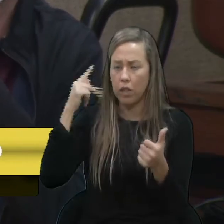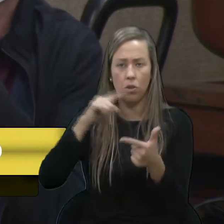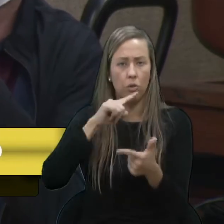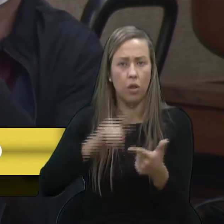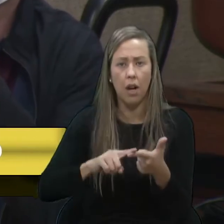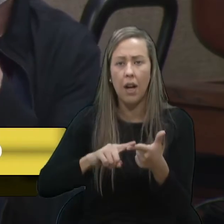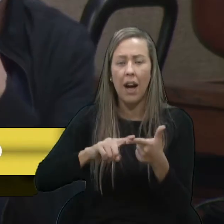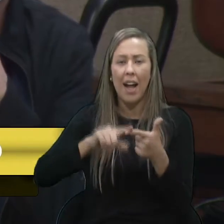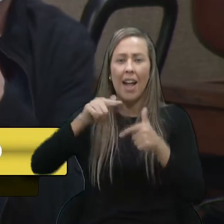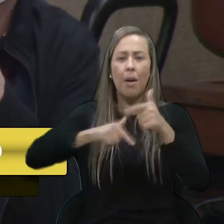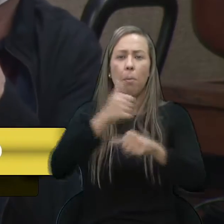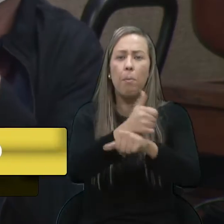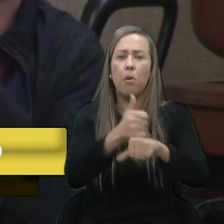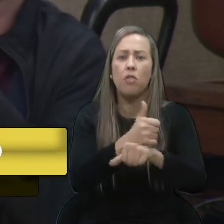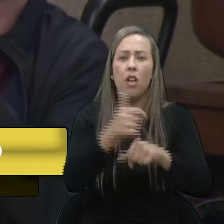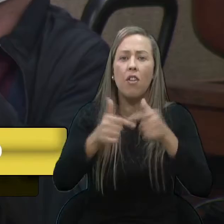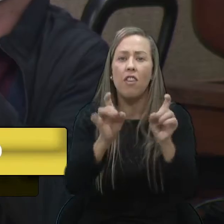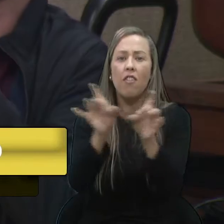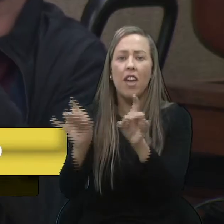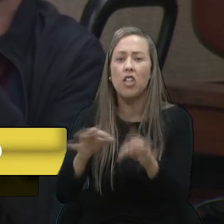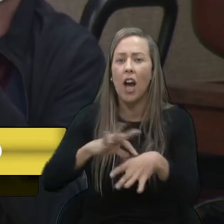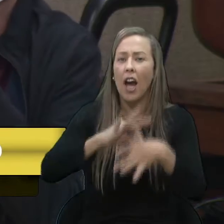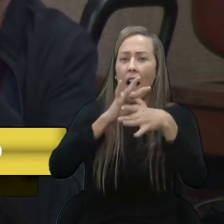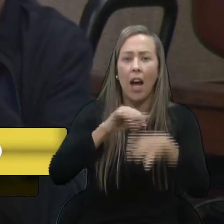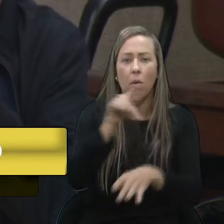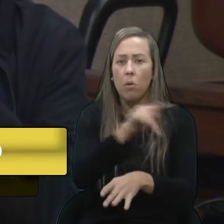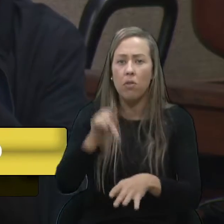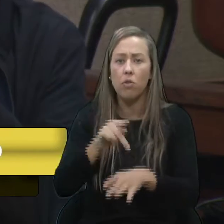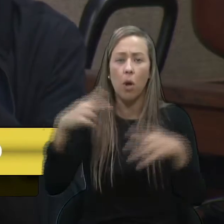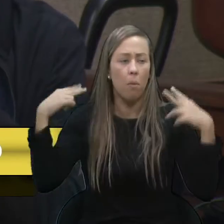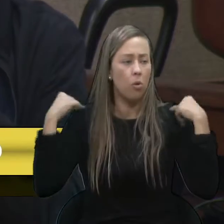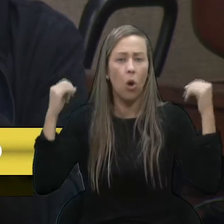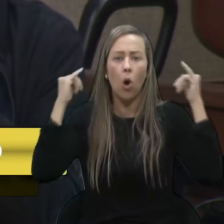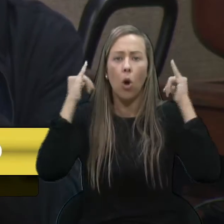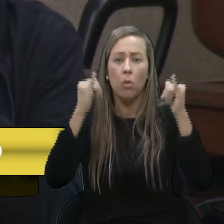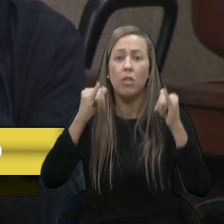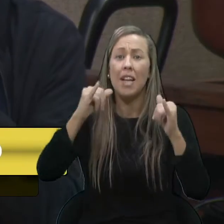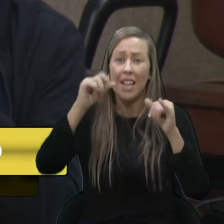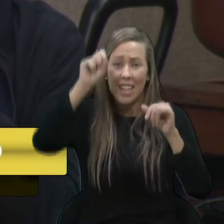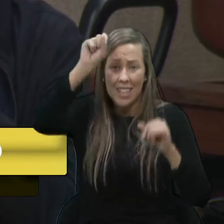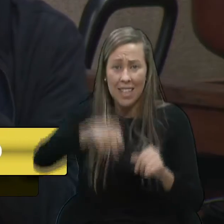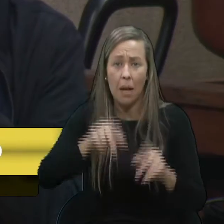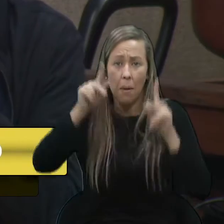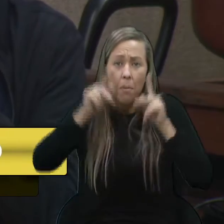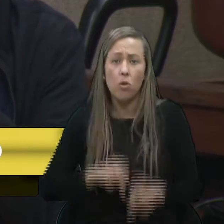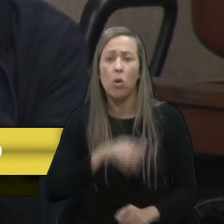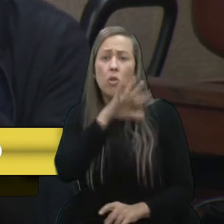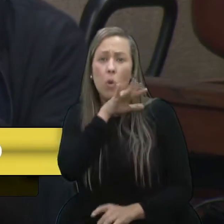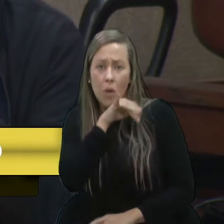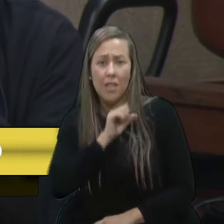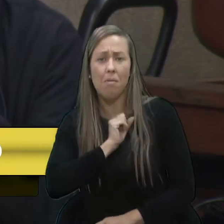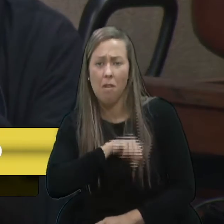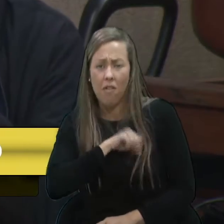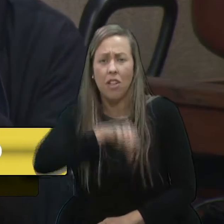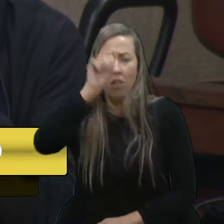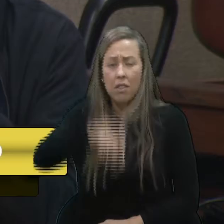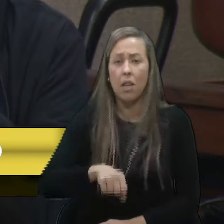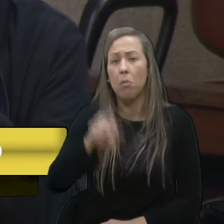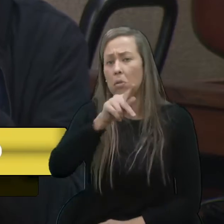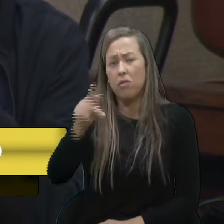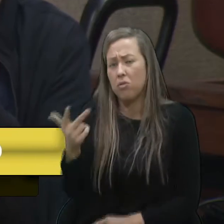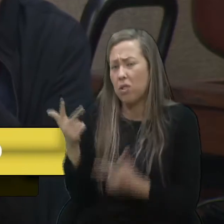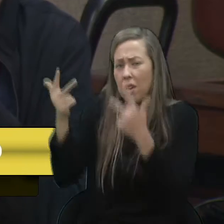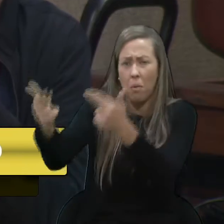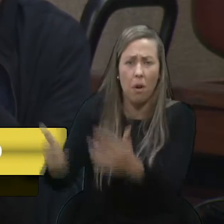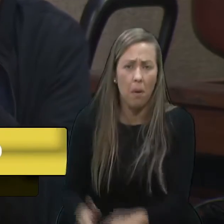políticos, açougueiros, professores, motoristas de ônibus, existem pessoas ruins, pessoas más. E nos professores não ia ser diferente.